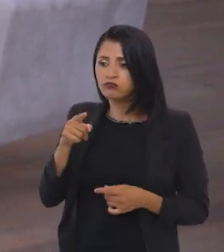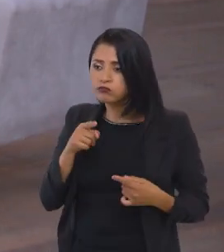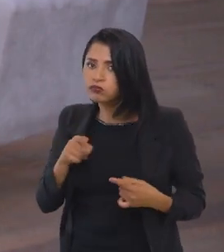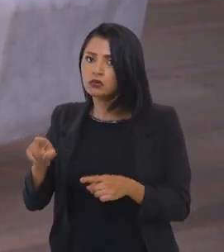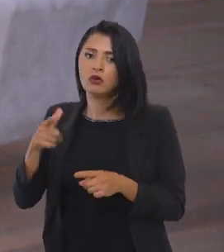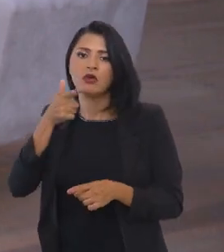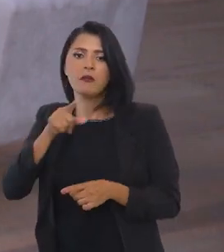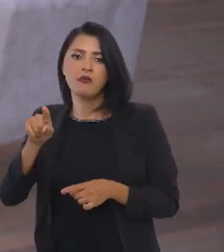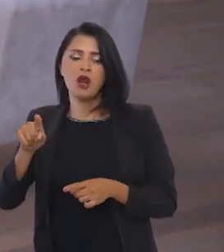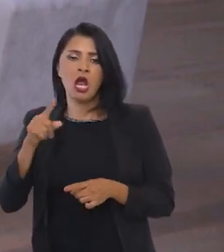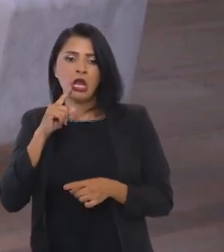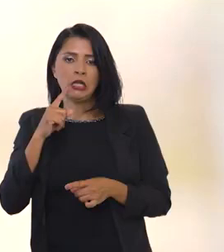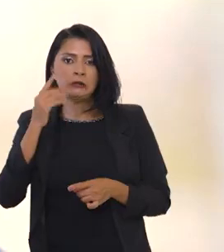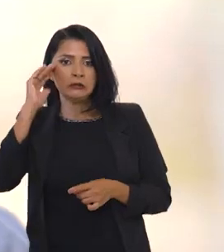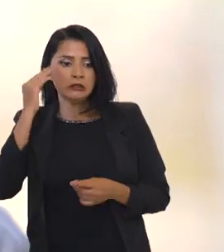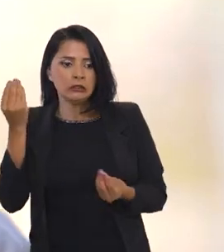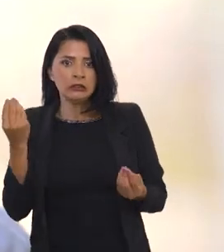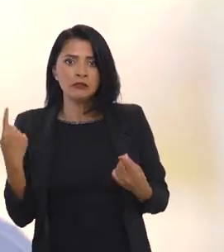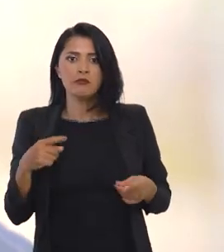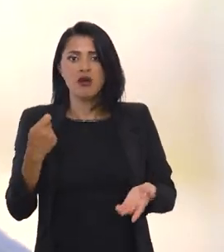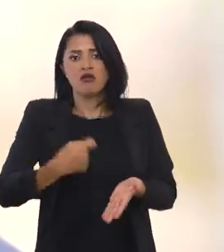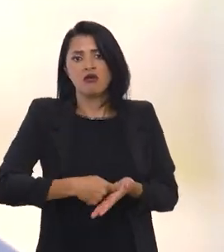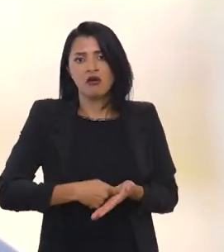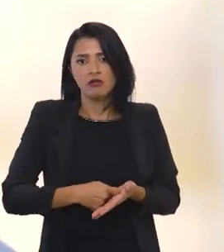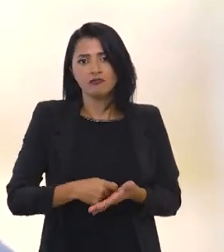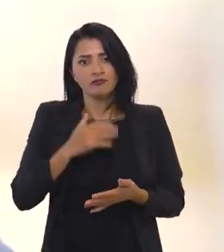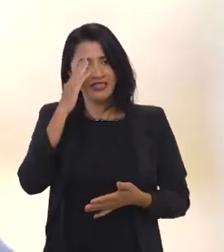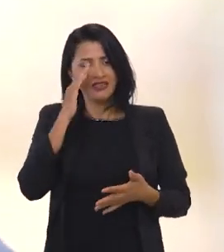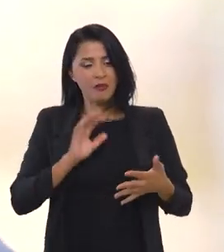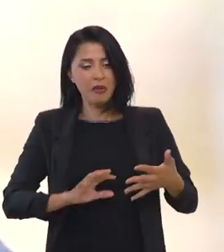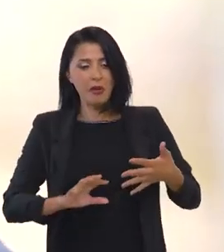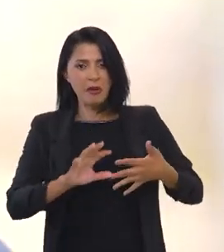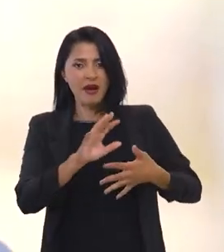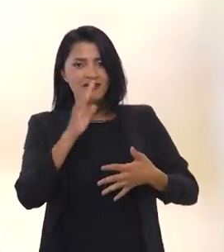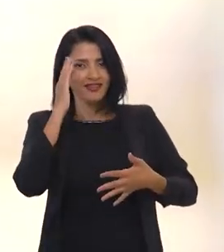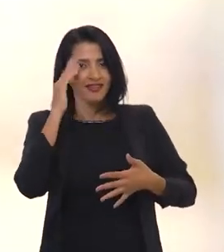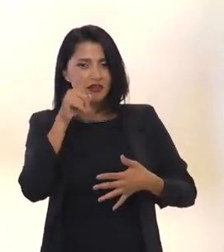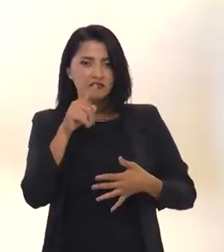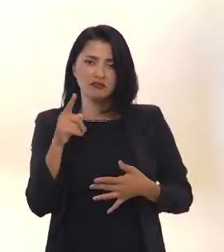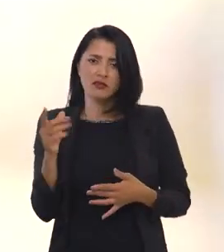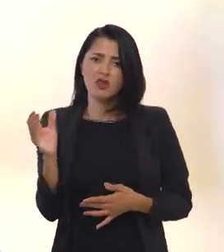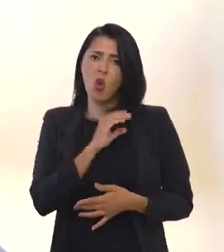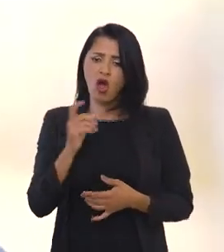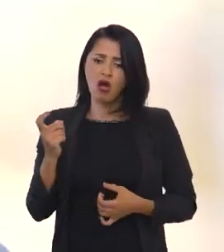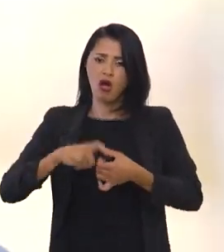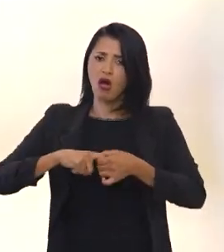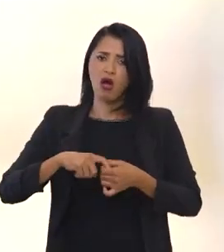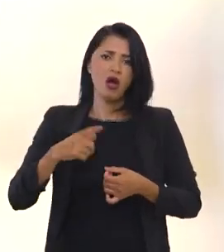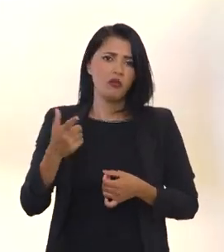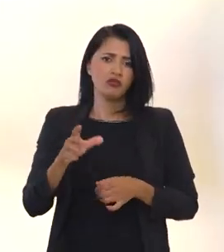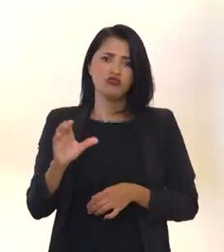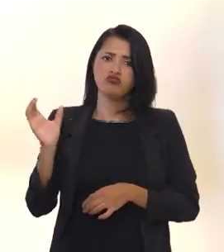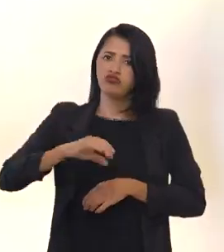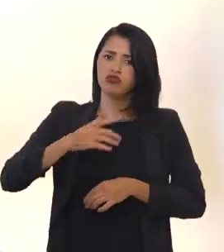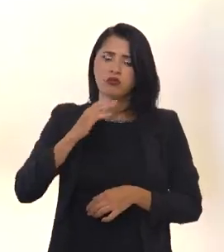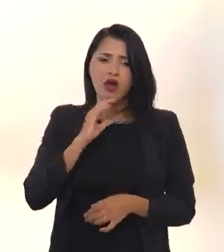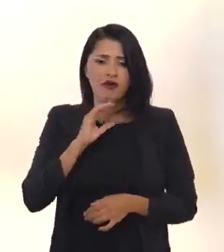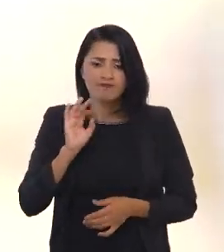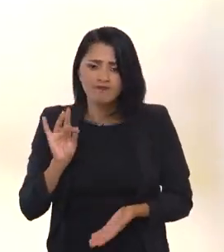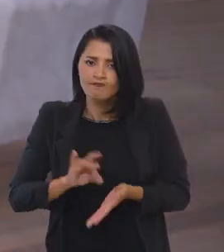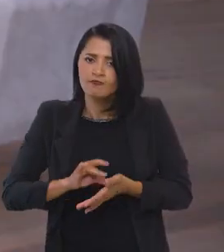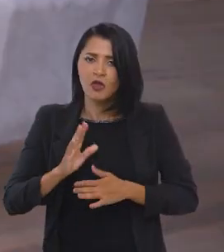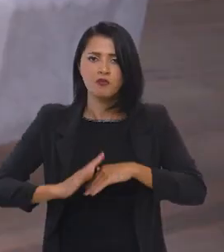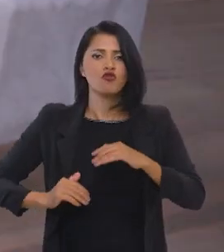judicial para constranger o patrimônio. Entender quais são essas categorias nos dá uma recuperação de crédito muito mais